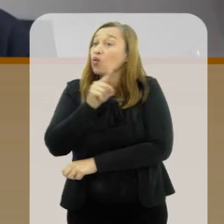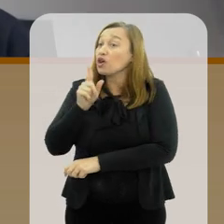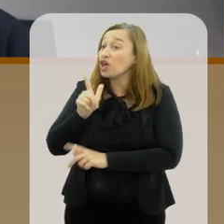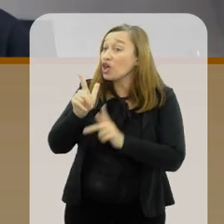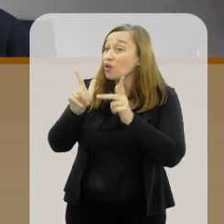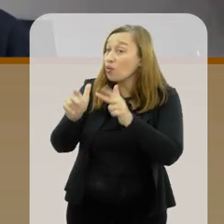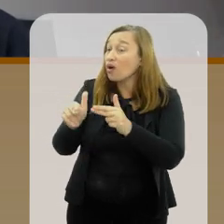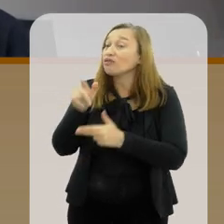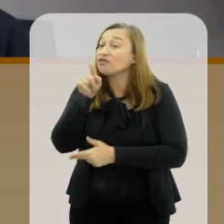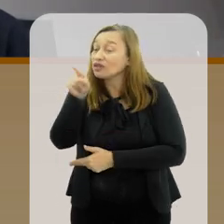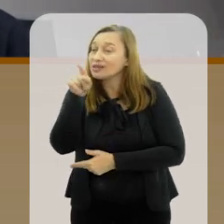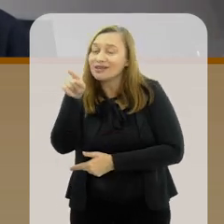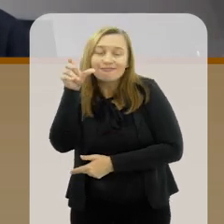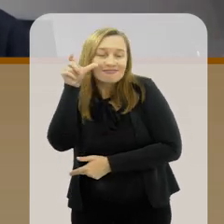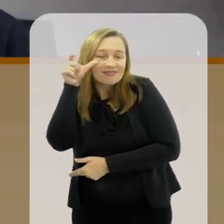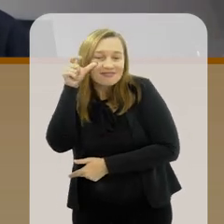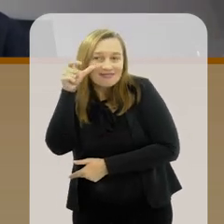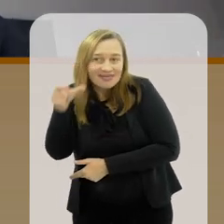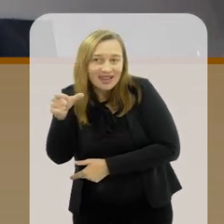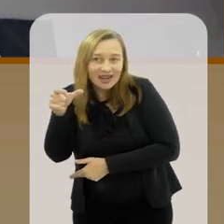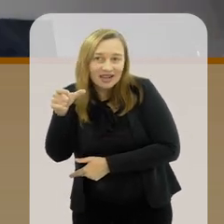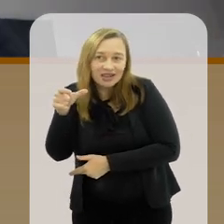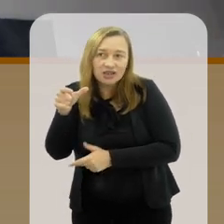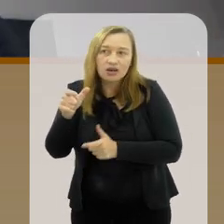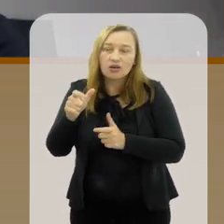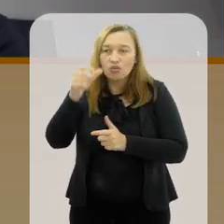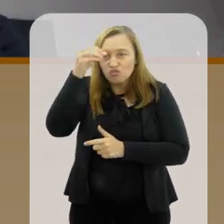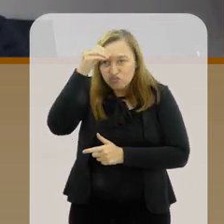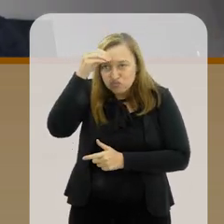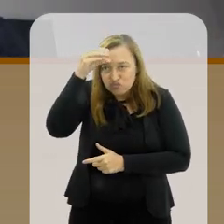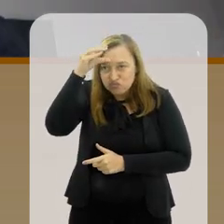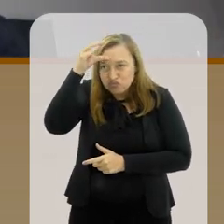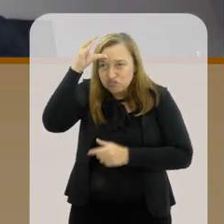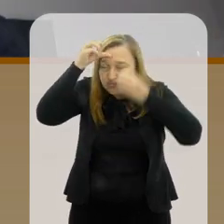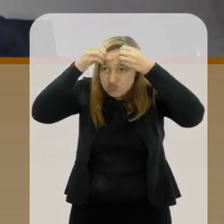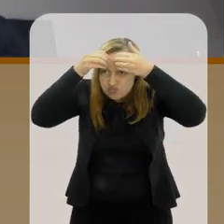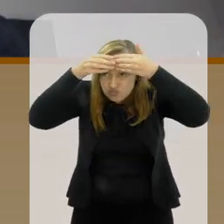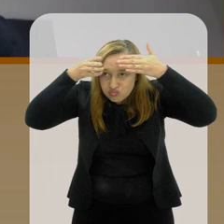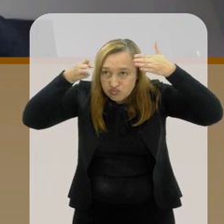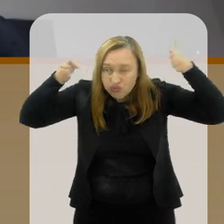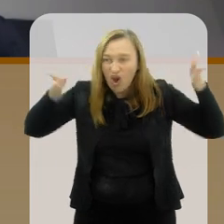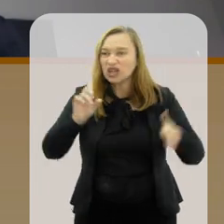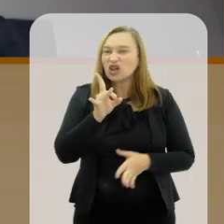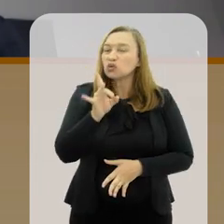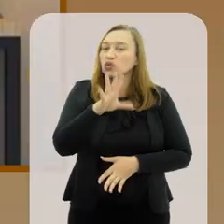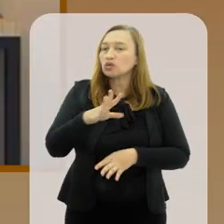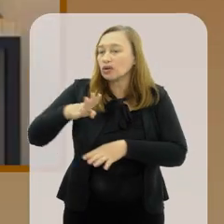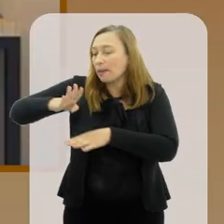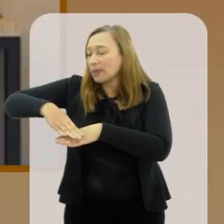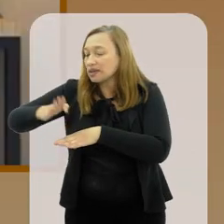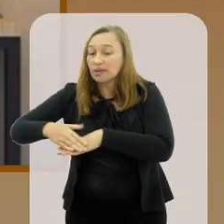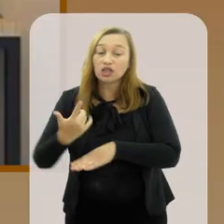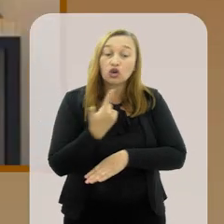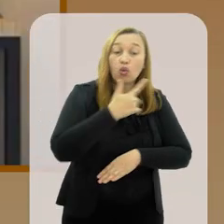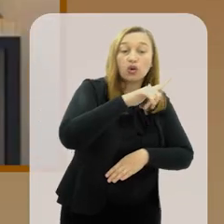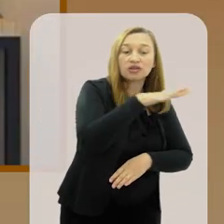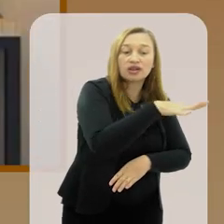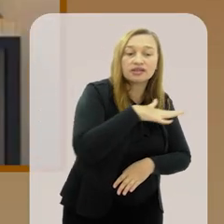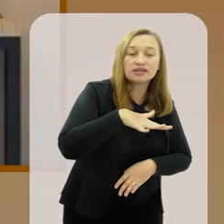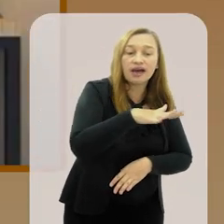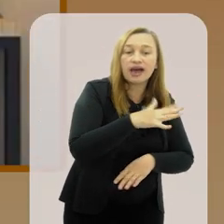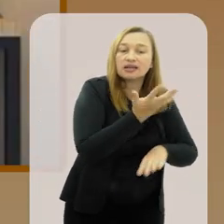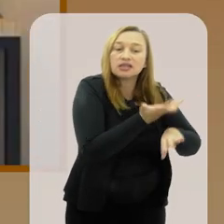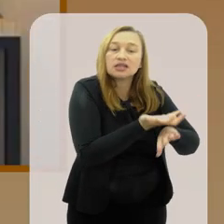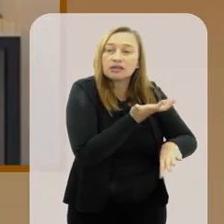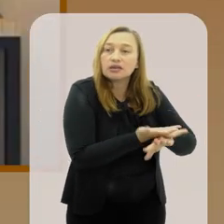aqueles estudantes, né? Que como você se interessaram por ampliar esse conhecimento e não só na matemática